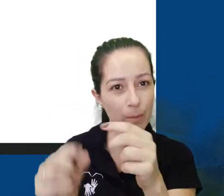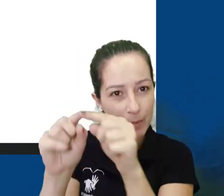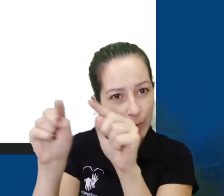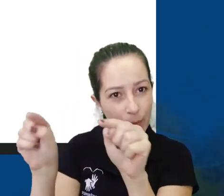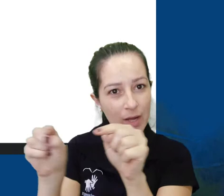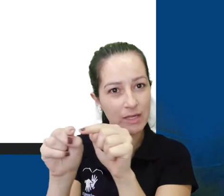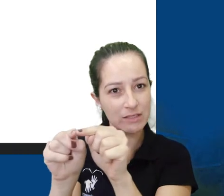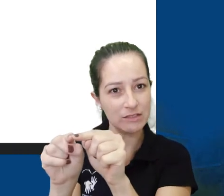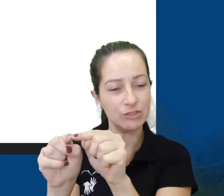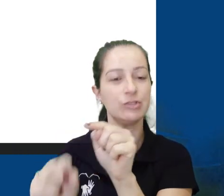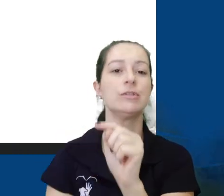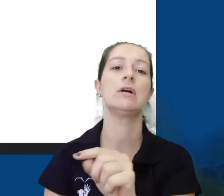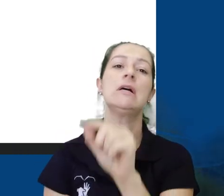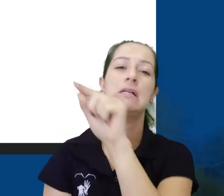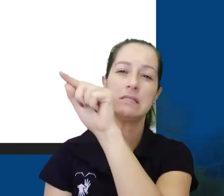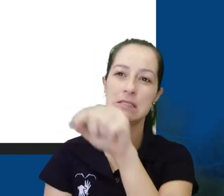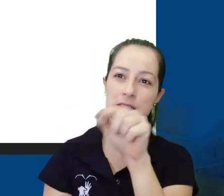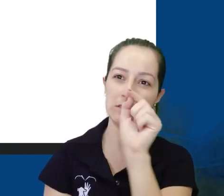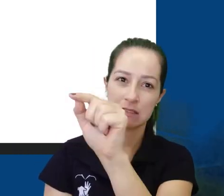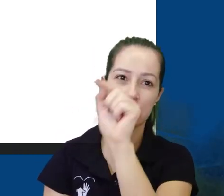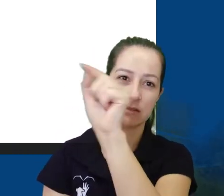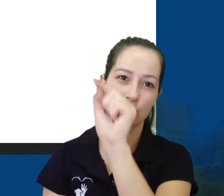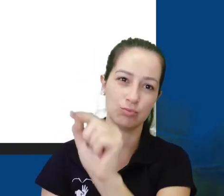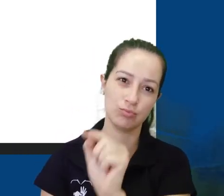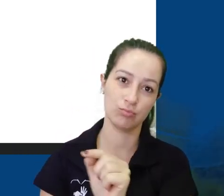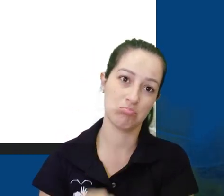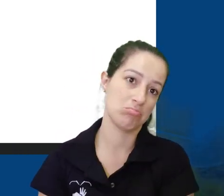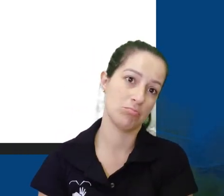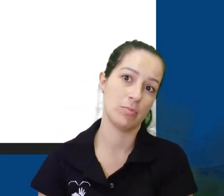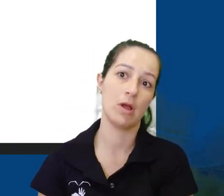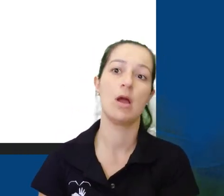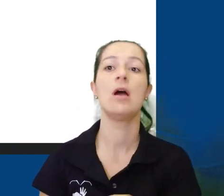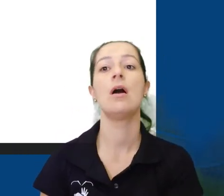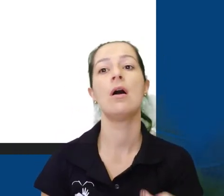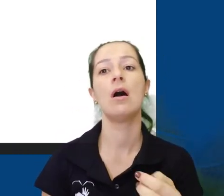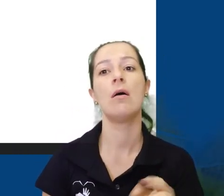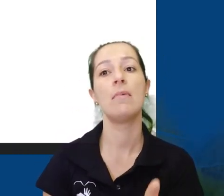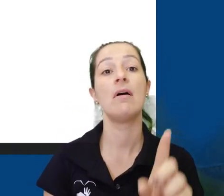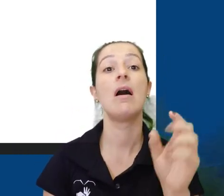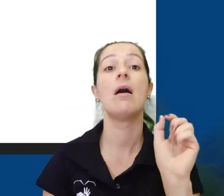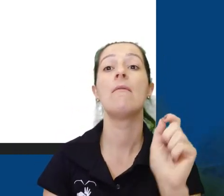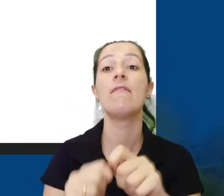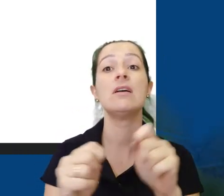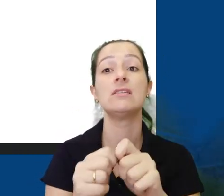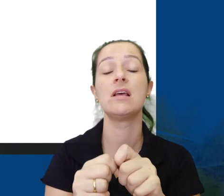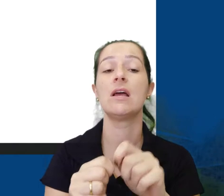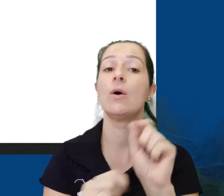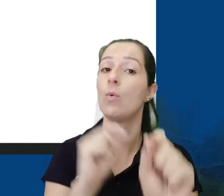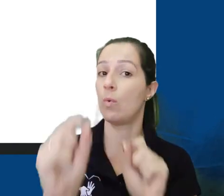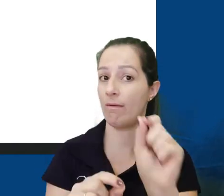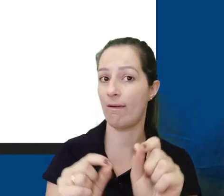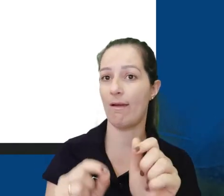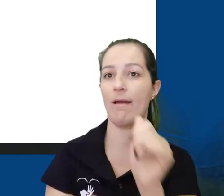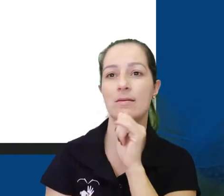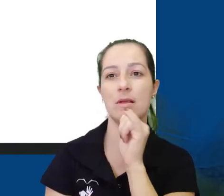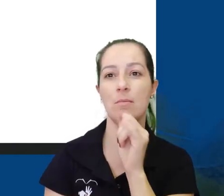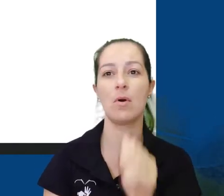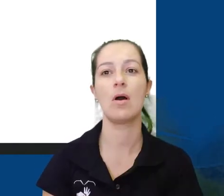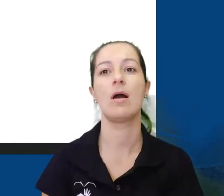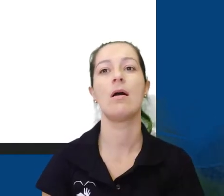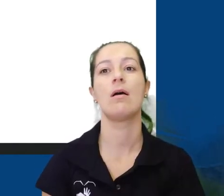uma caixa de seleção. Podemos então selecionar um ou mais alunos para fazer uma das ações que vamos